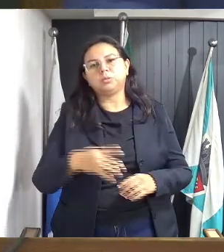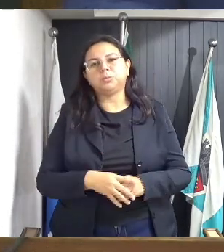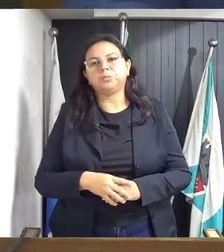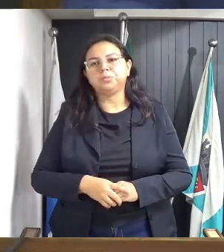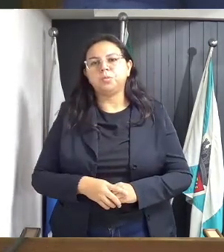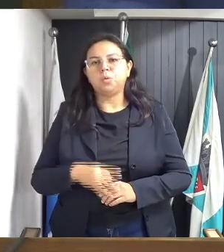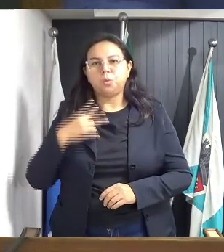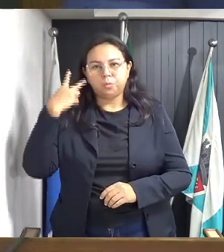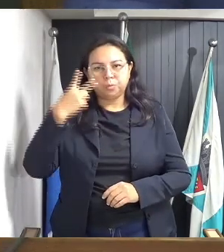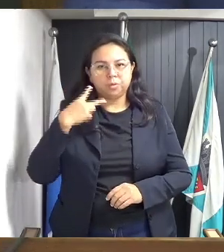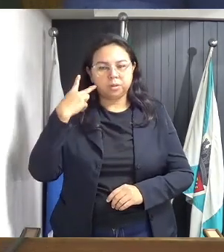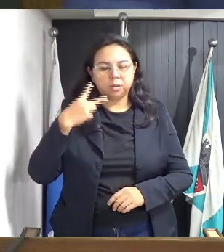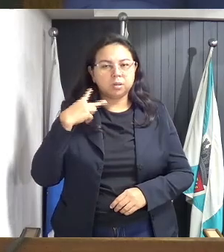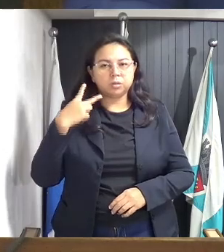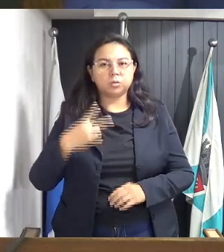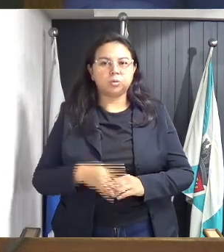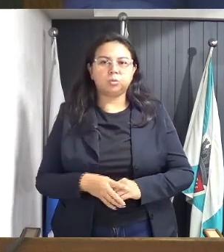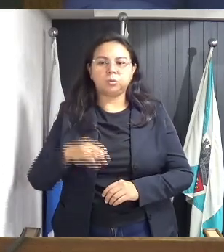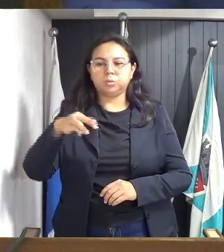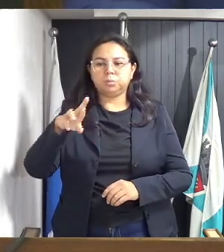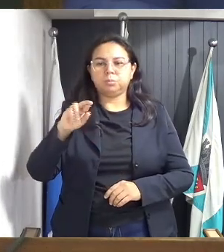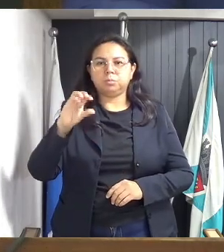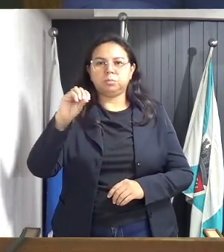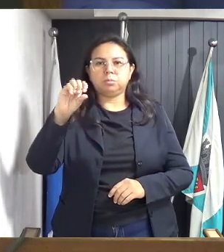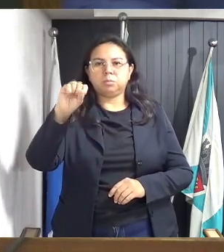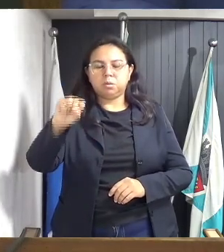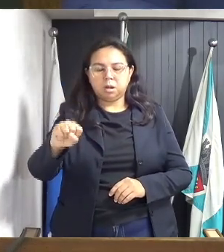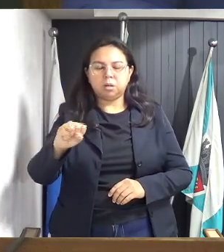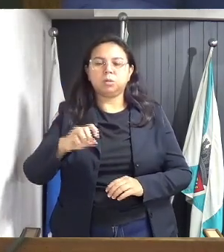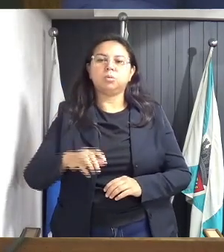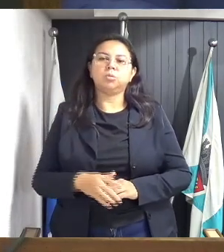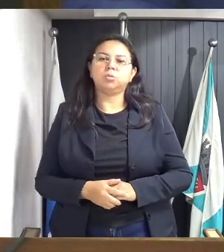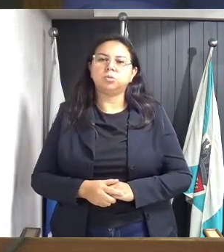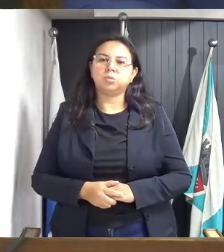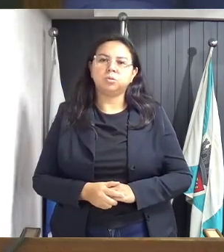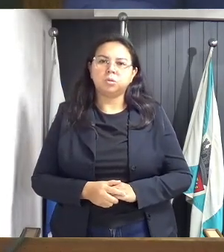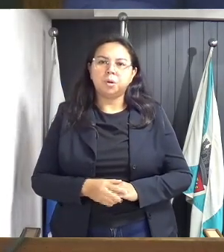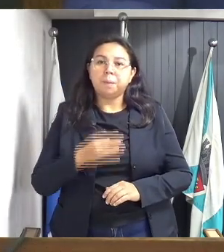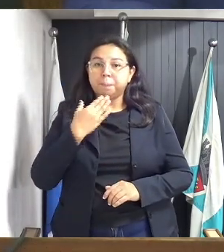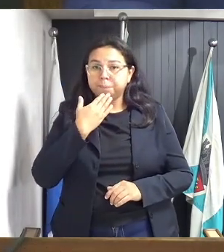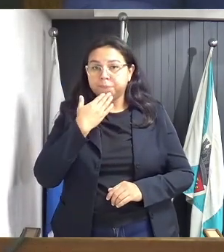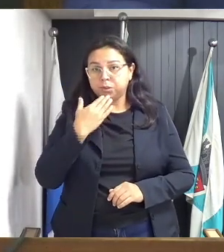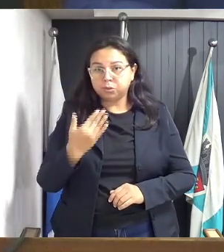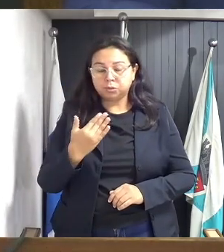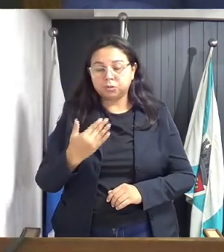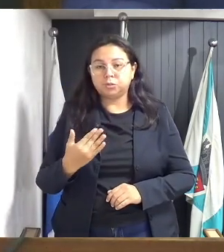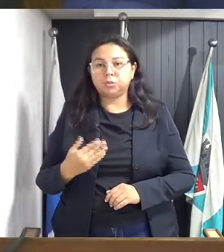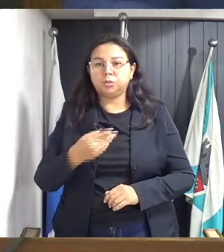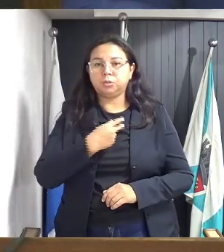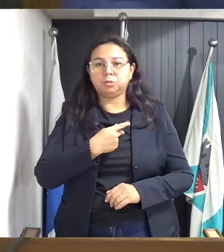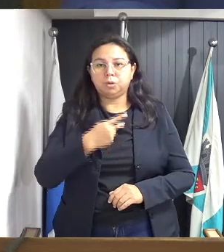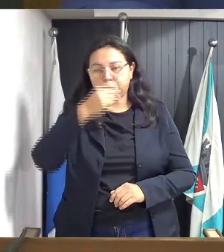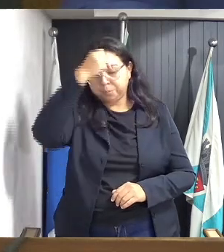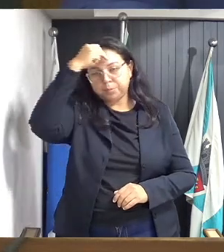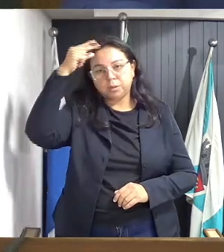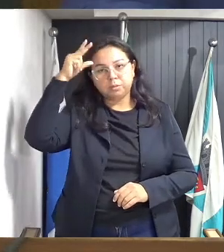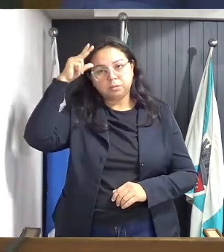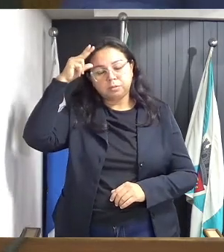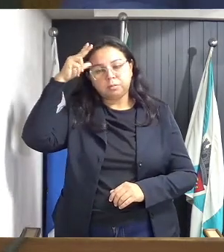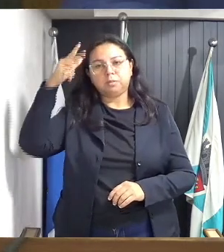excelentíssimo senhor vereador Marcos Paulo Casal Barbosa, solicitando ao excelentíssimo senhor prefeito,